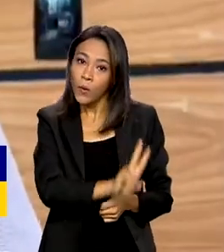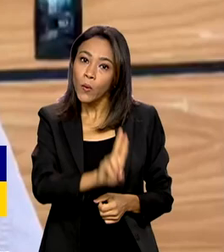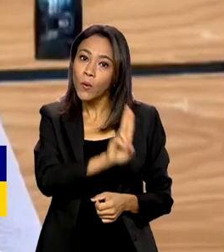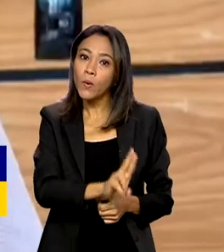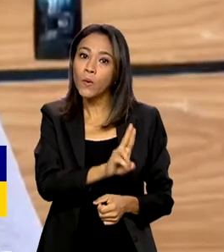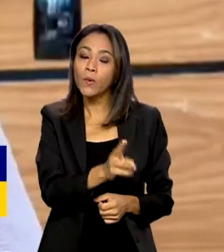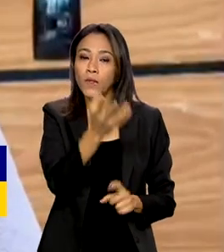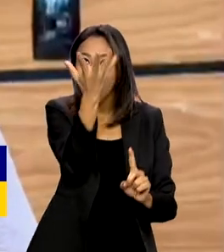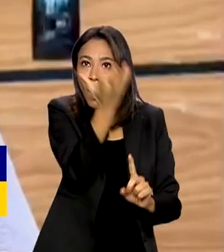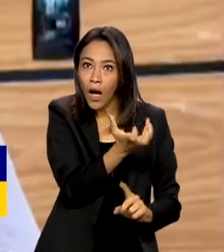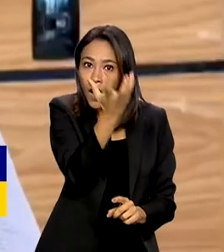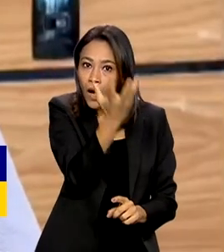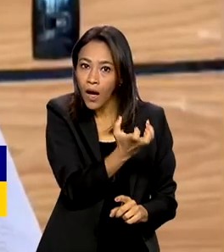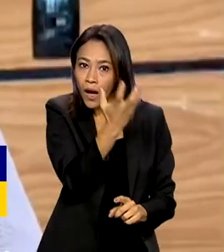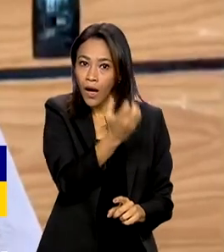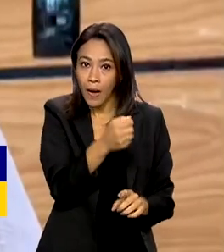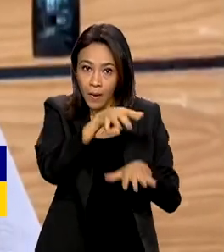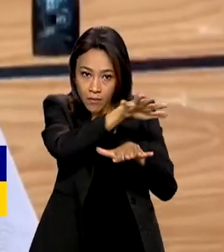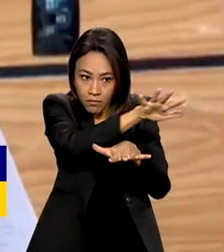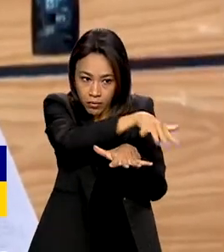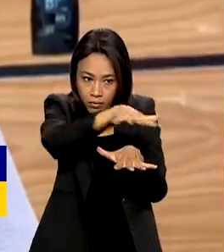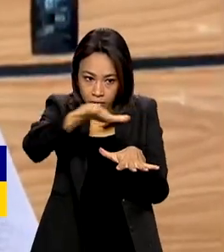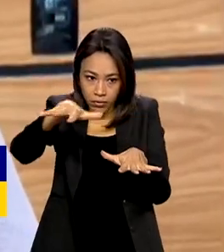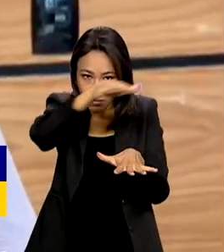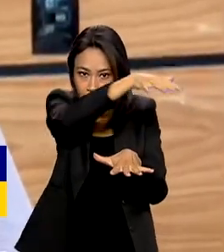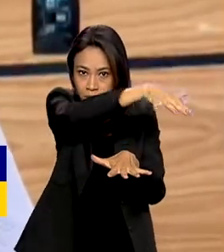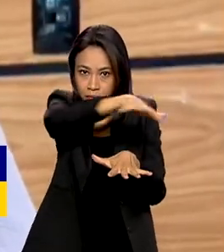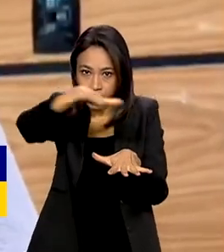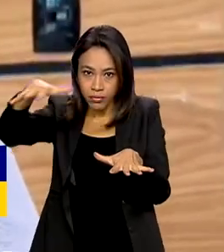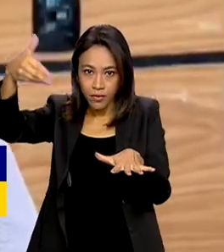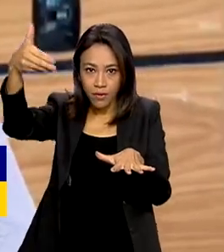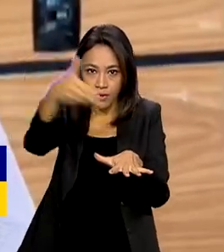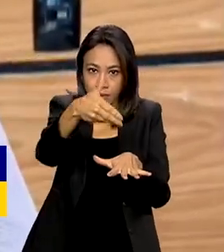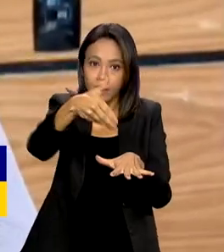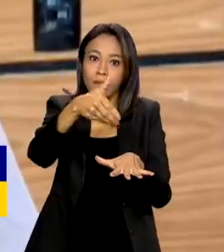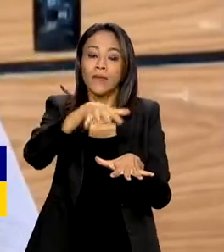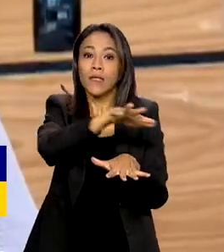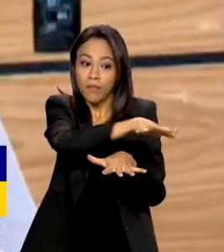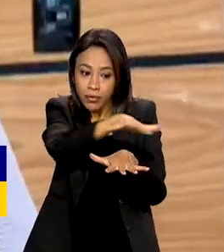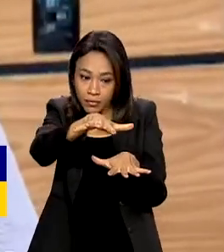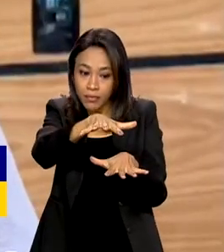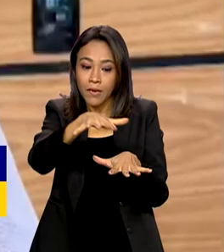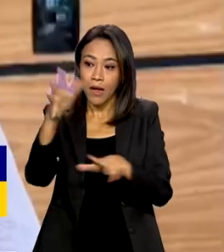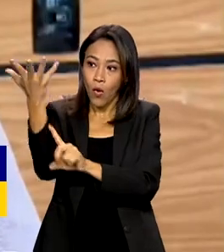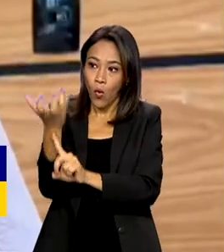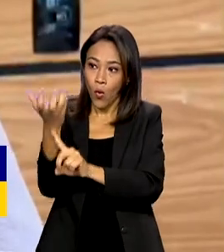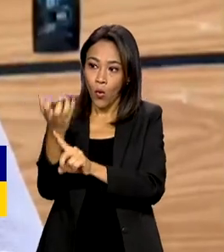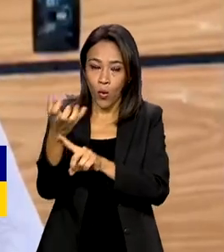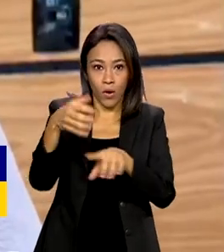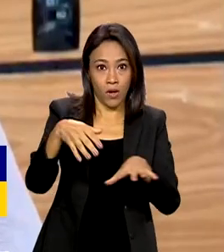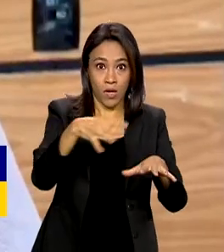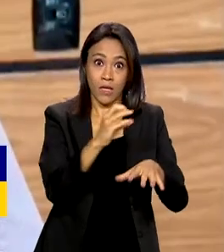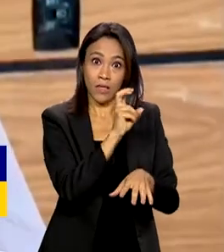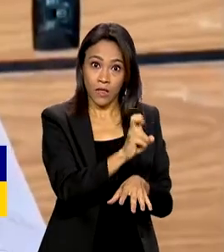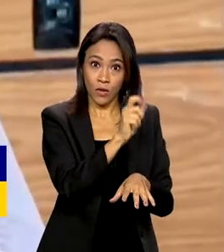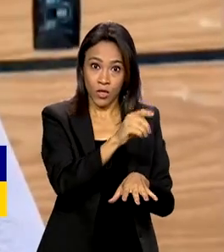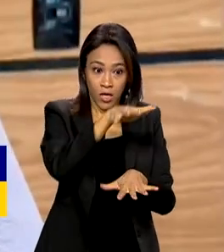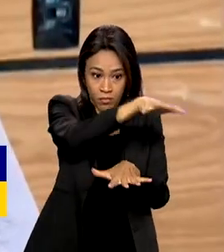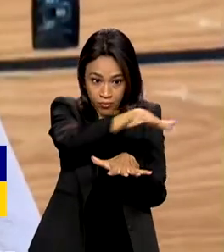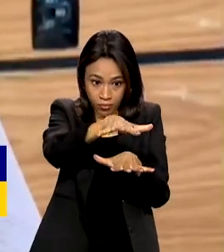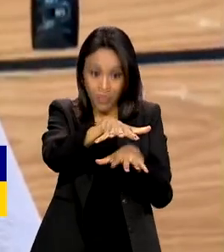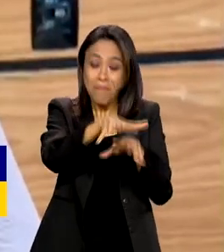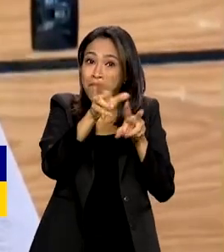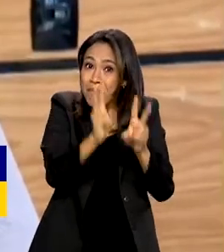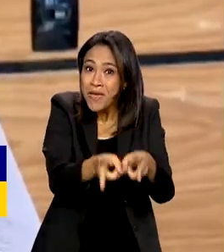antena, a mesma frequência que atualmente a recepção da parabólica convencional utiliza. Então é importante efetuar essa